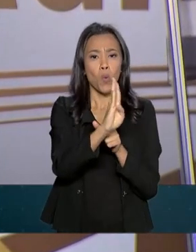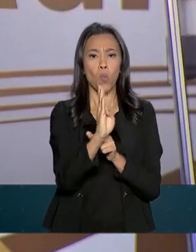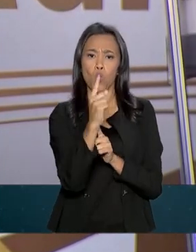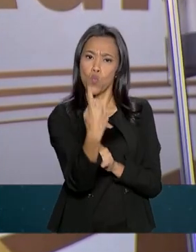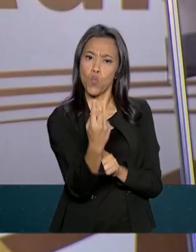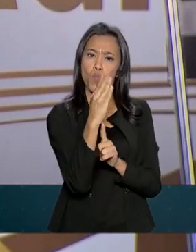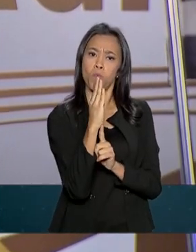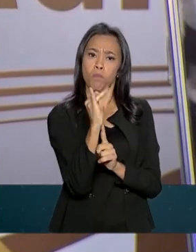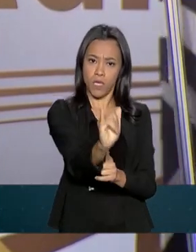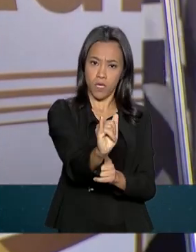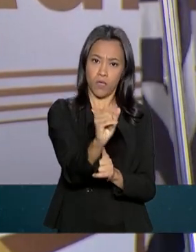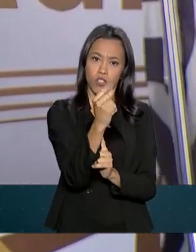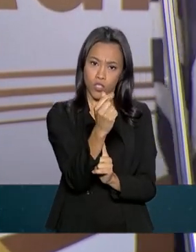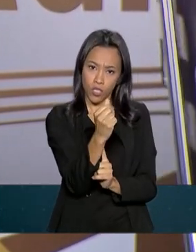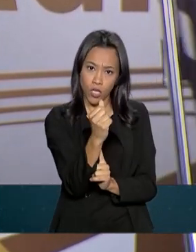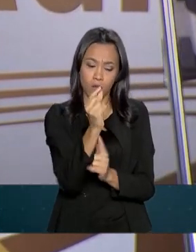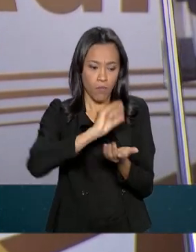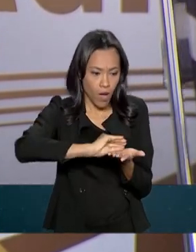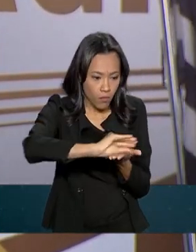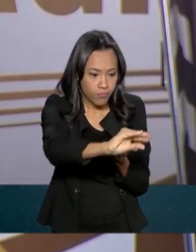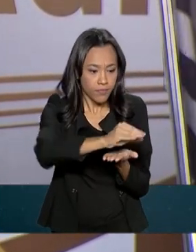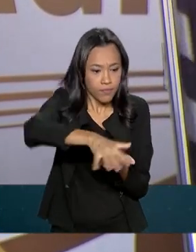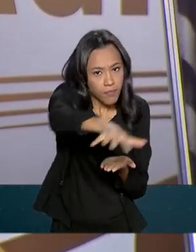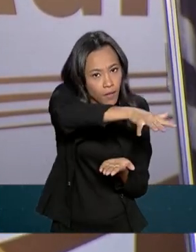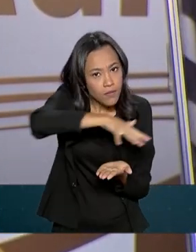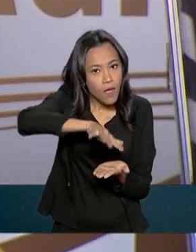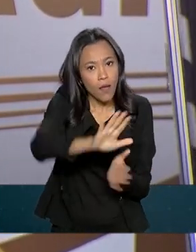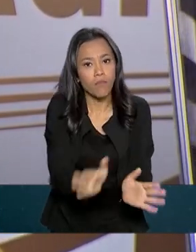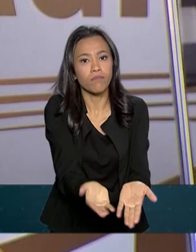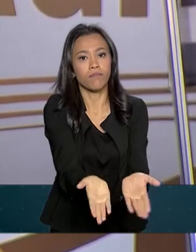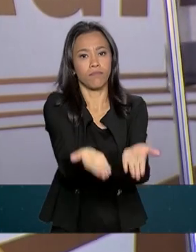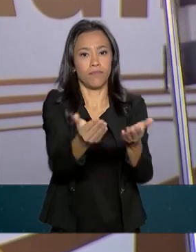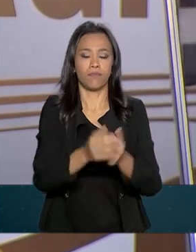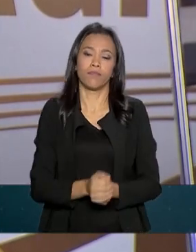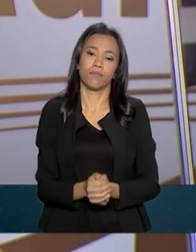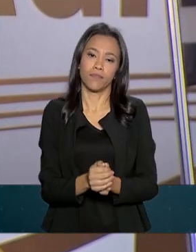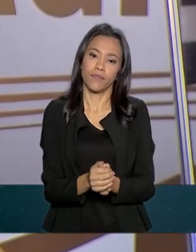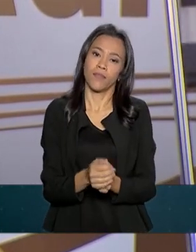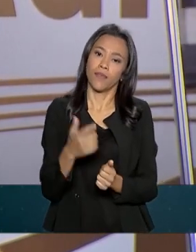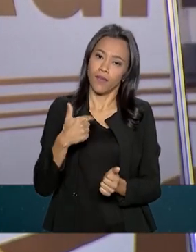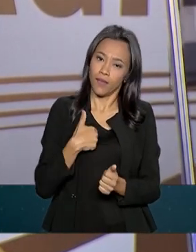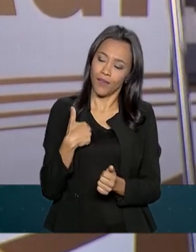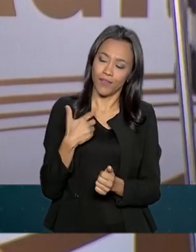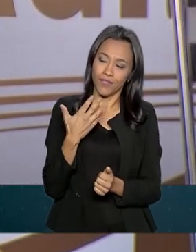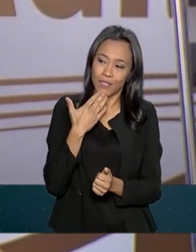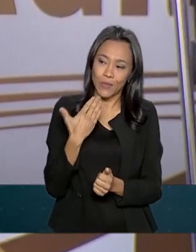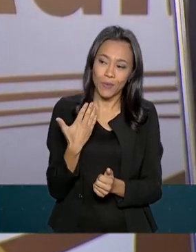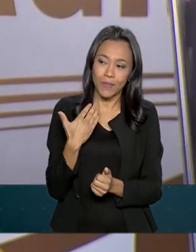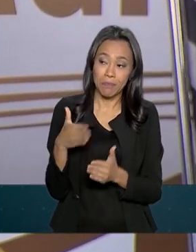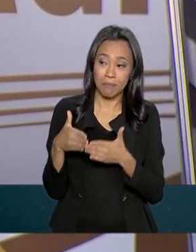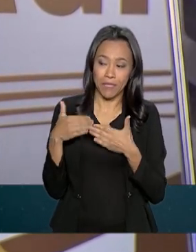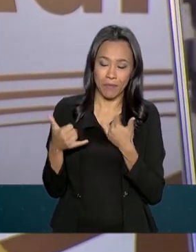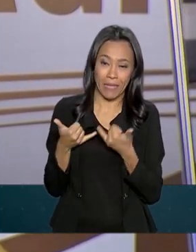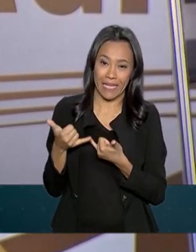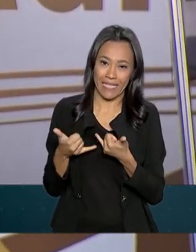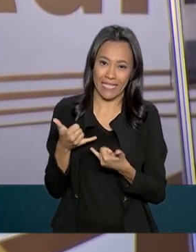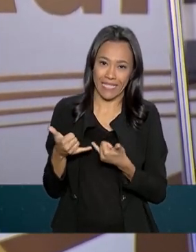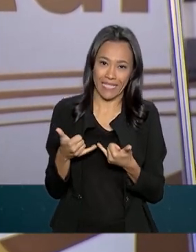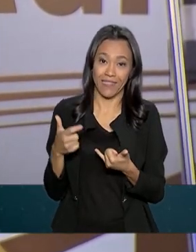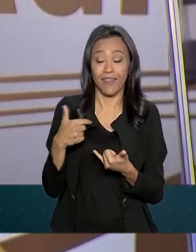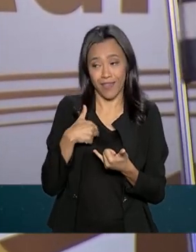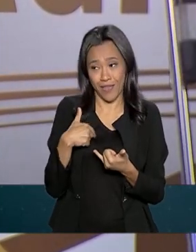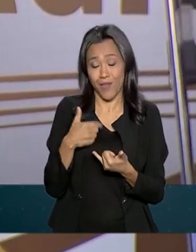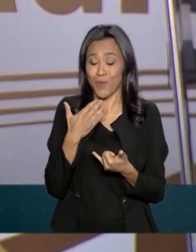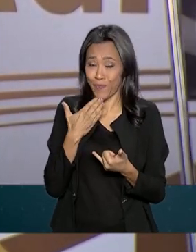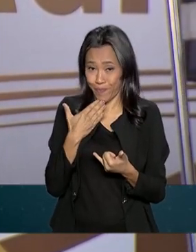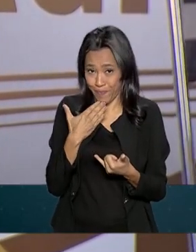investir nessa área. Eu apenas apelo, Rubem. Me permite fazer uma brincadeira aqui, né? Eu apenas apelo